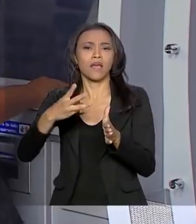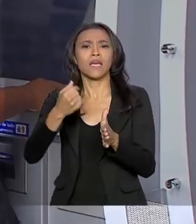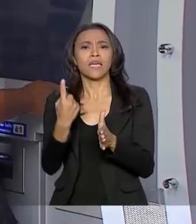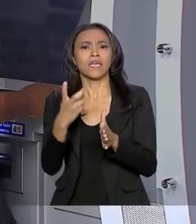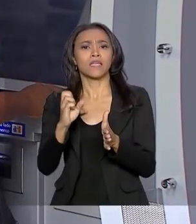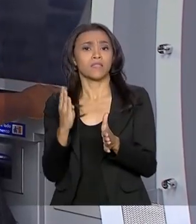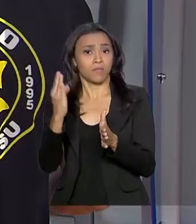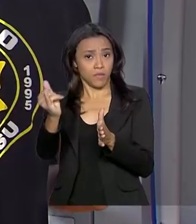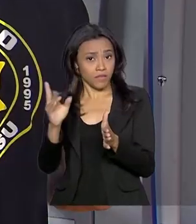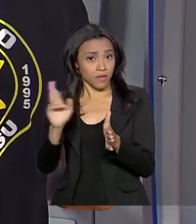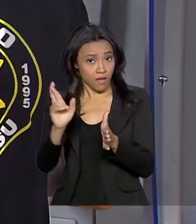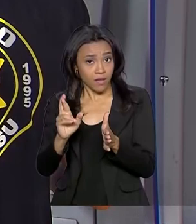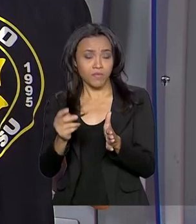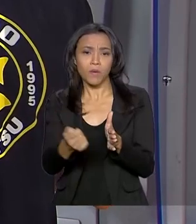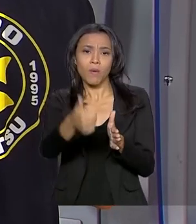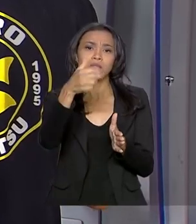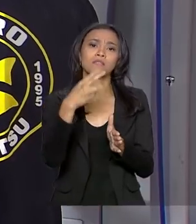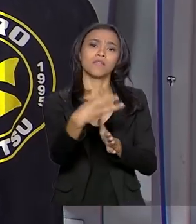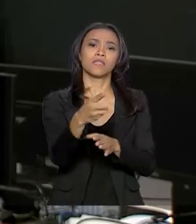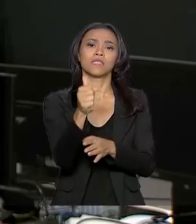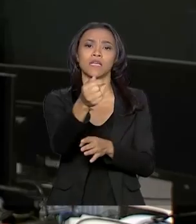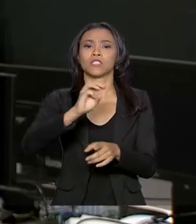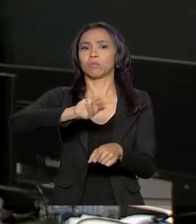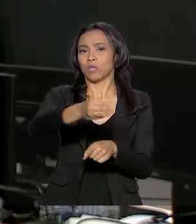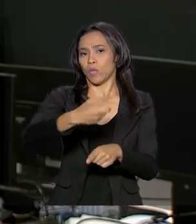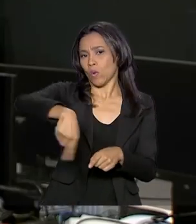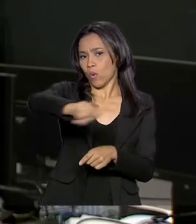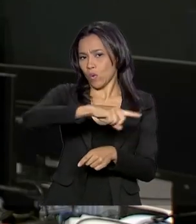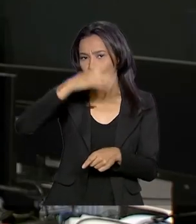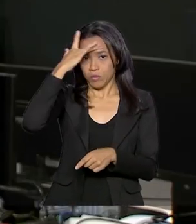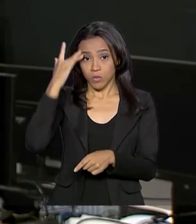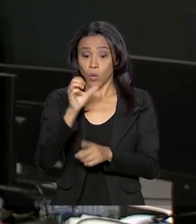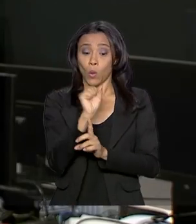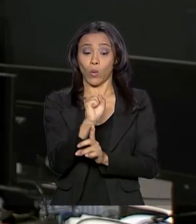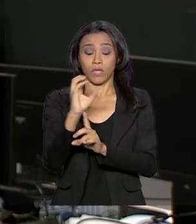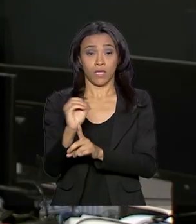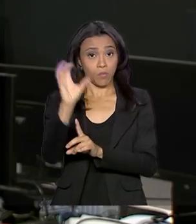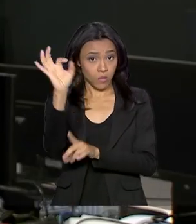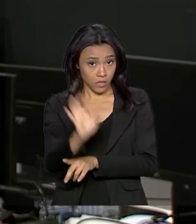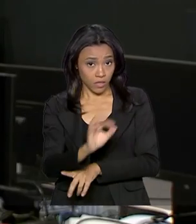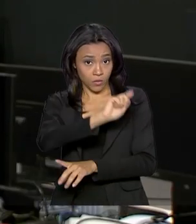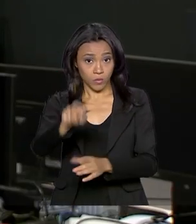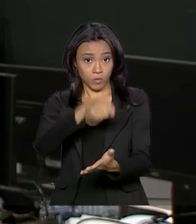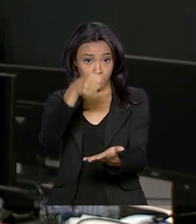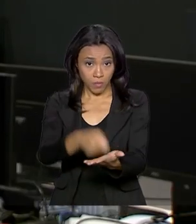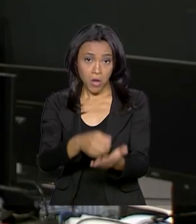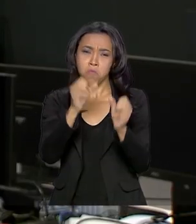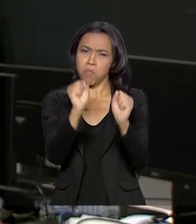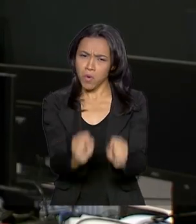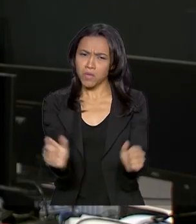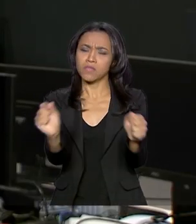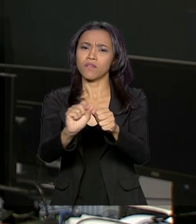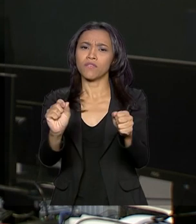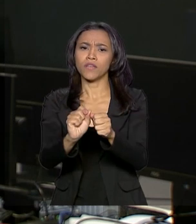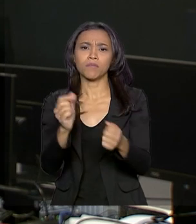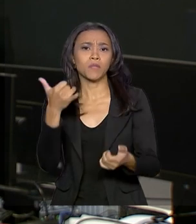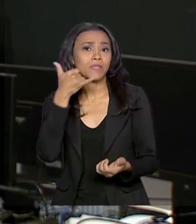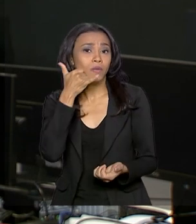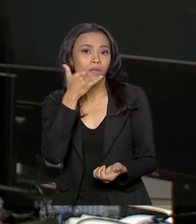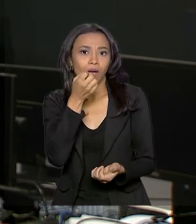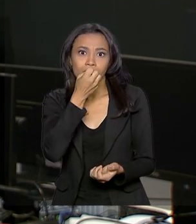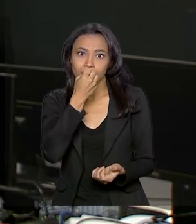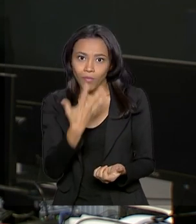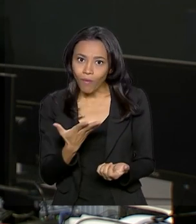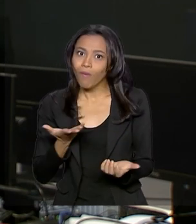para quase 37 milhões de trabalhadores. 80% dos pagamentos podem ser realizados por celular. Olha que boa